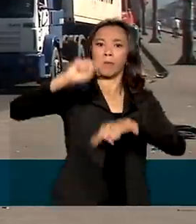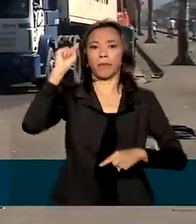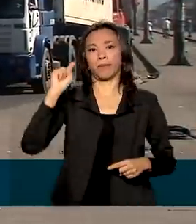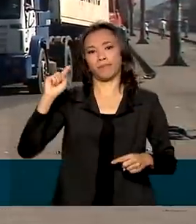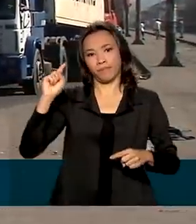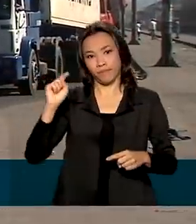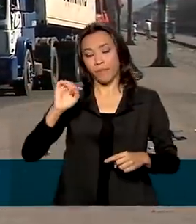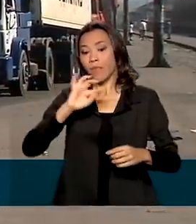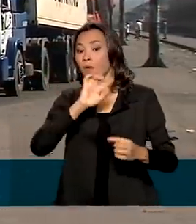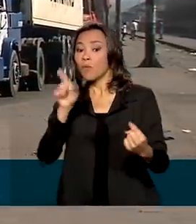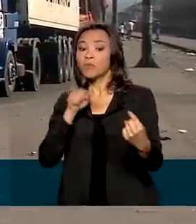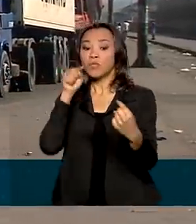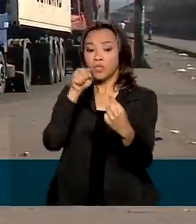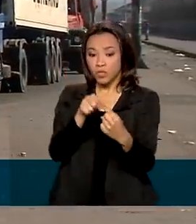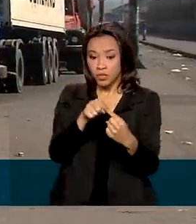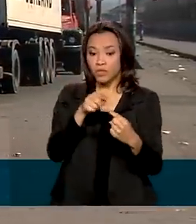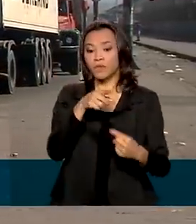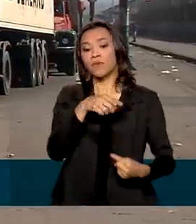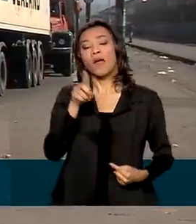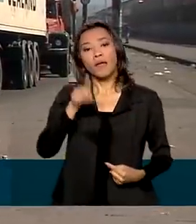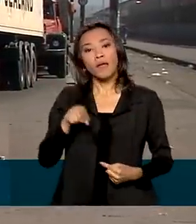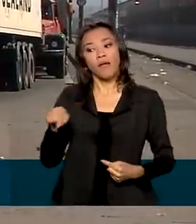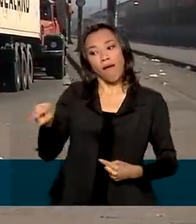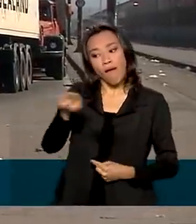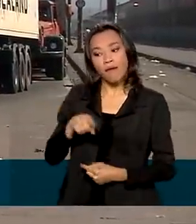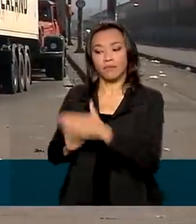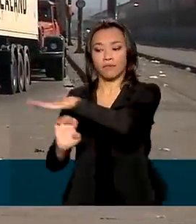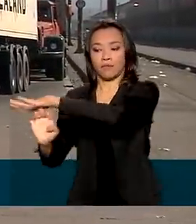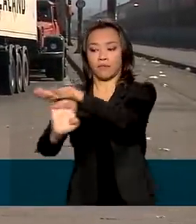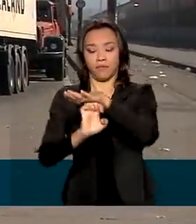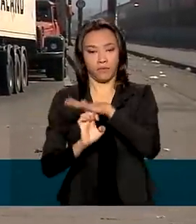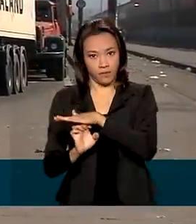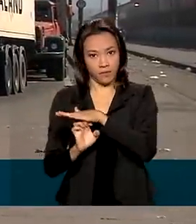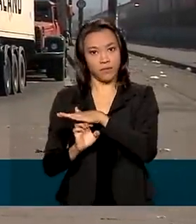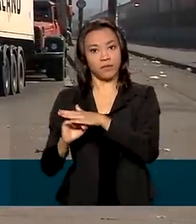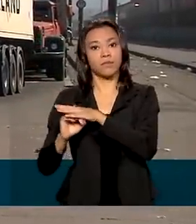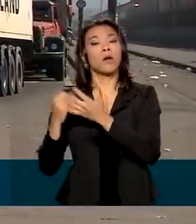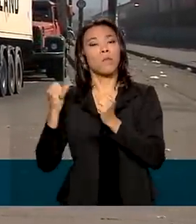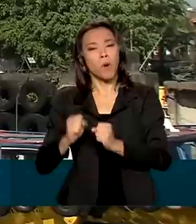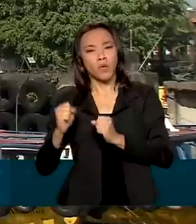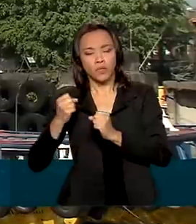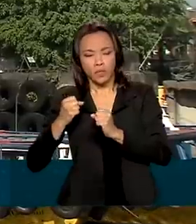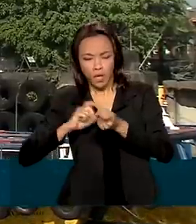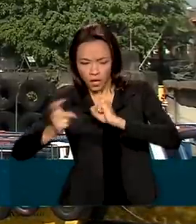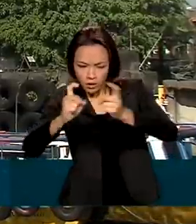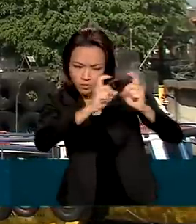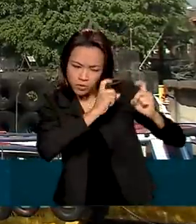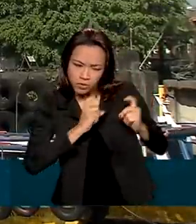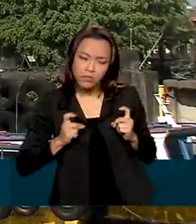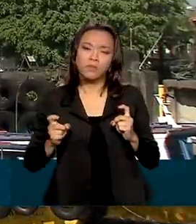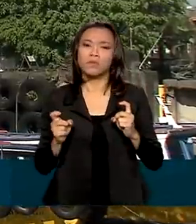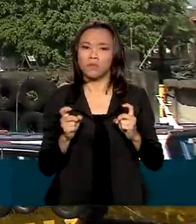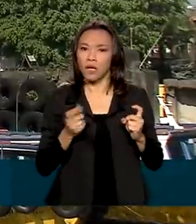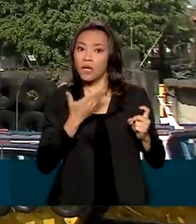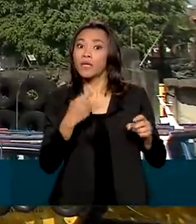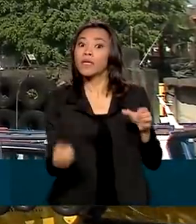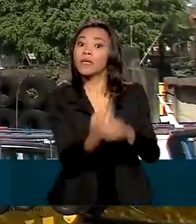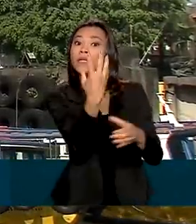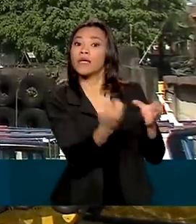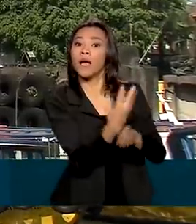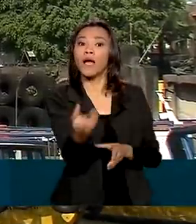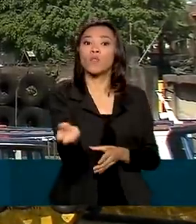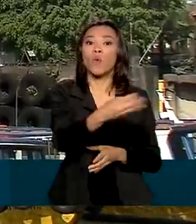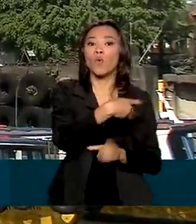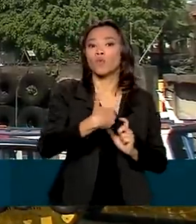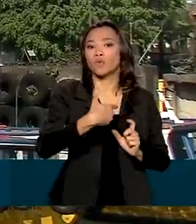O objetivo é que o concessionário privado possa desenvolver novas áreas e certamente ele terá